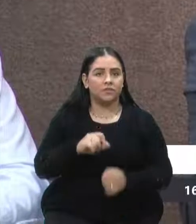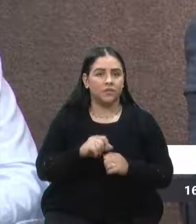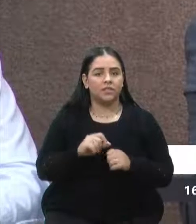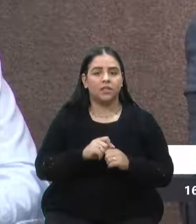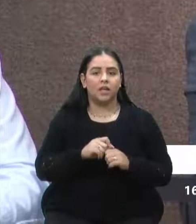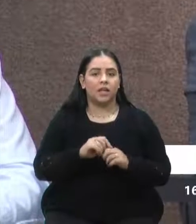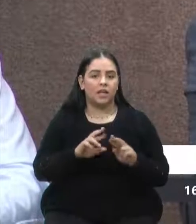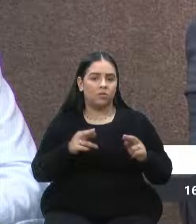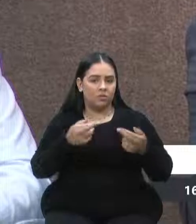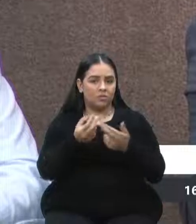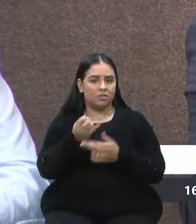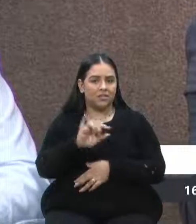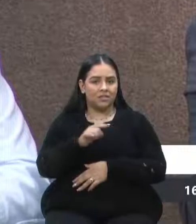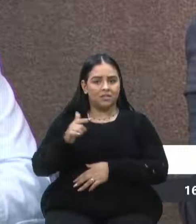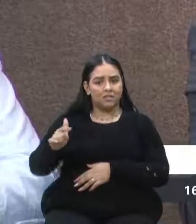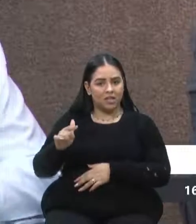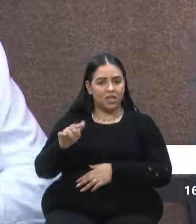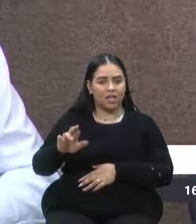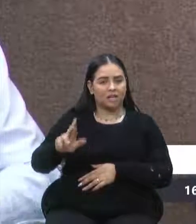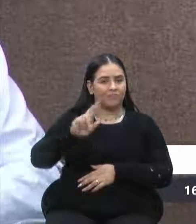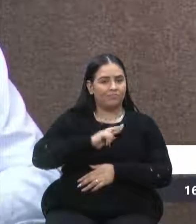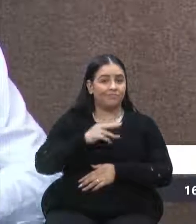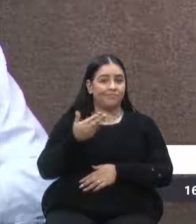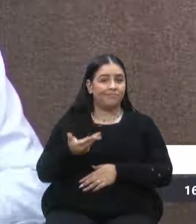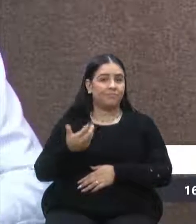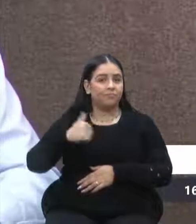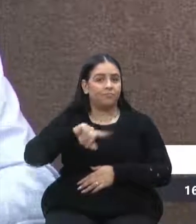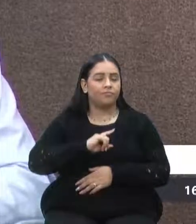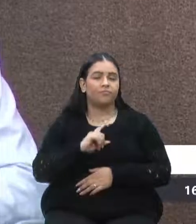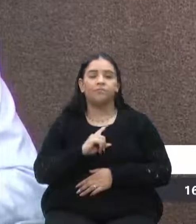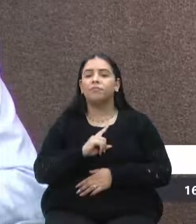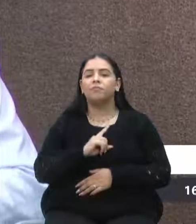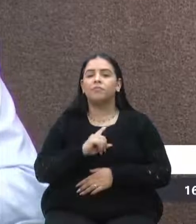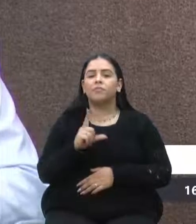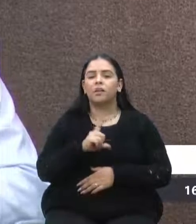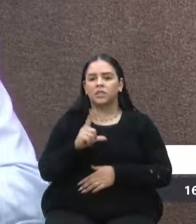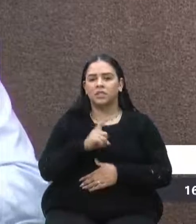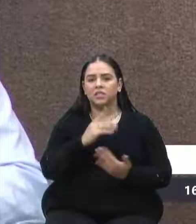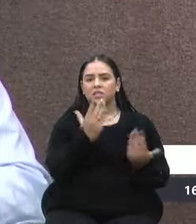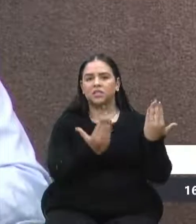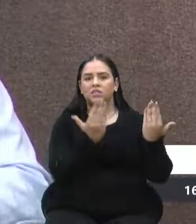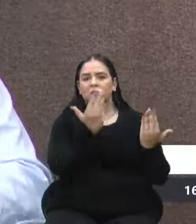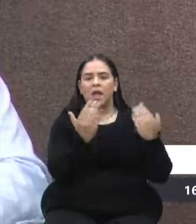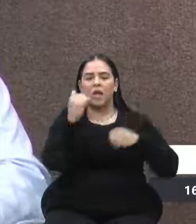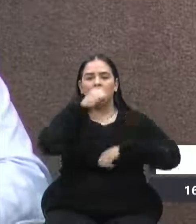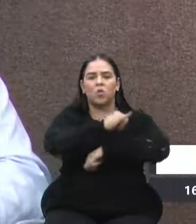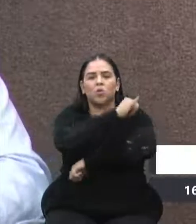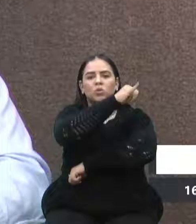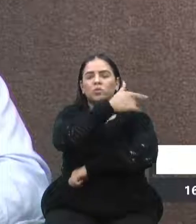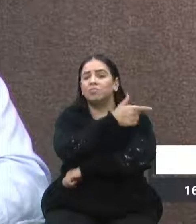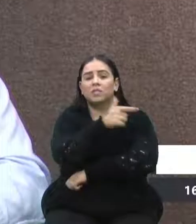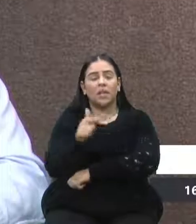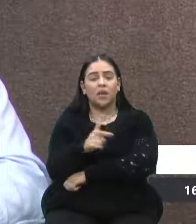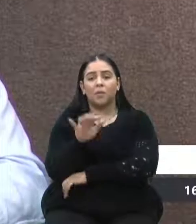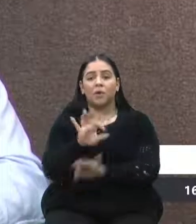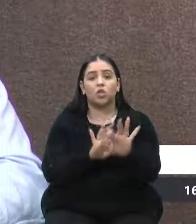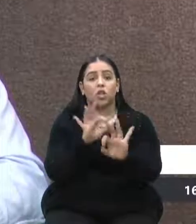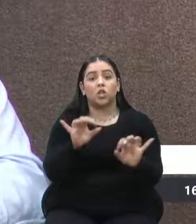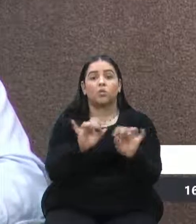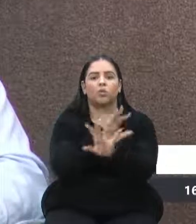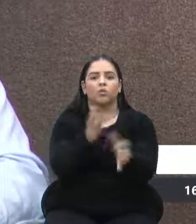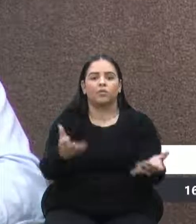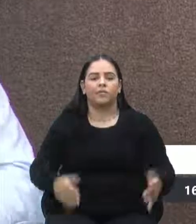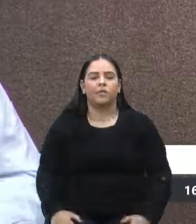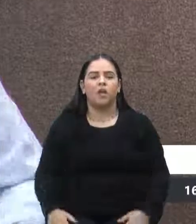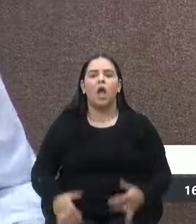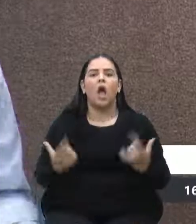você não tem resposta. Então, assim, estamos aí para licitar um aeroporto que não tem nem o projeto do acesso. Vão